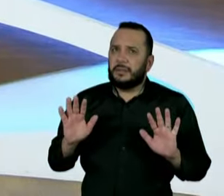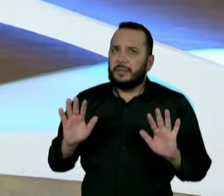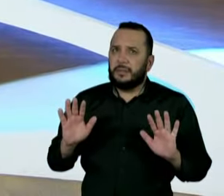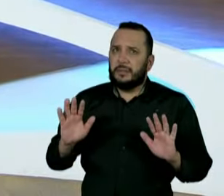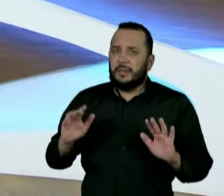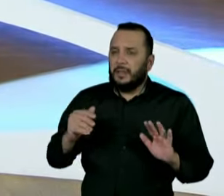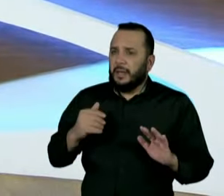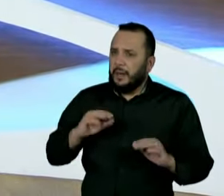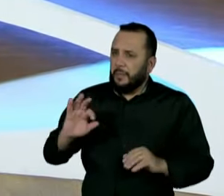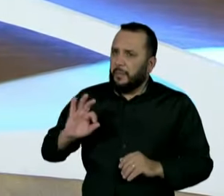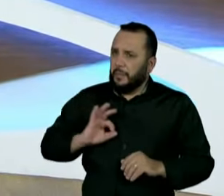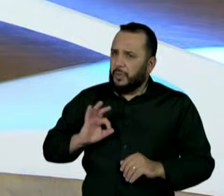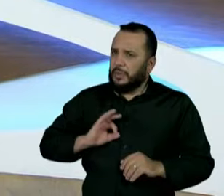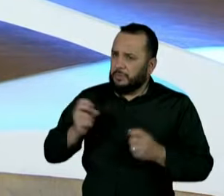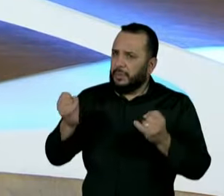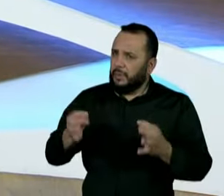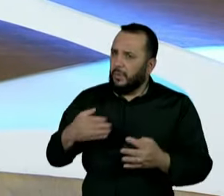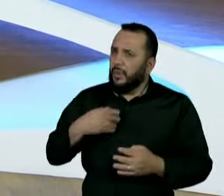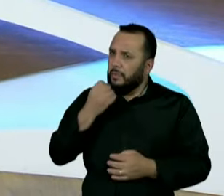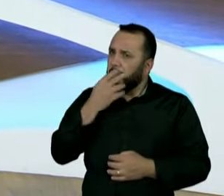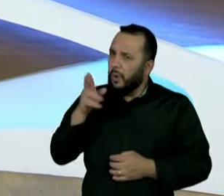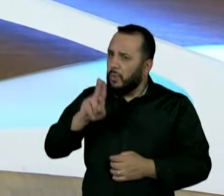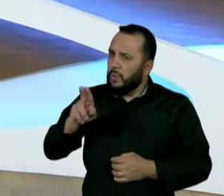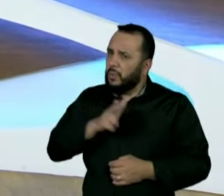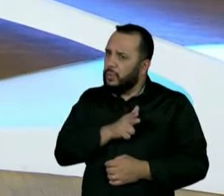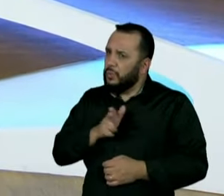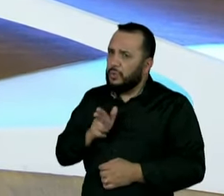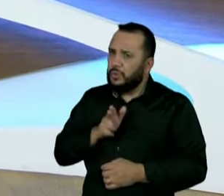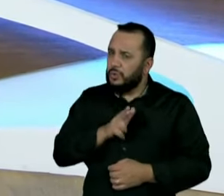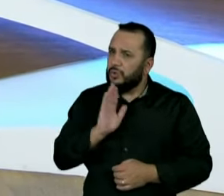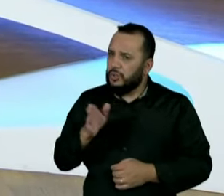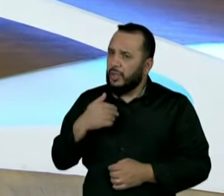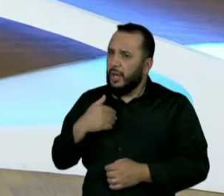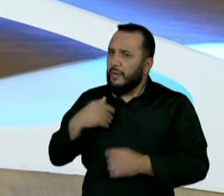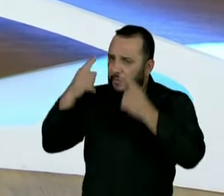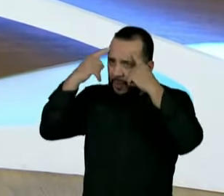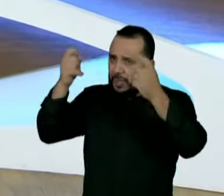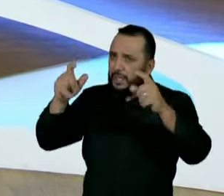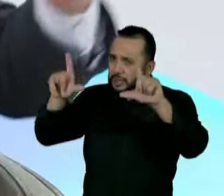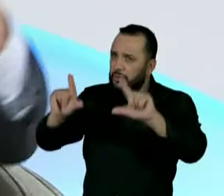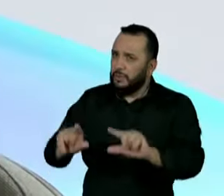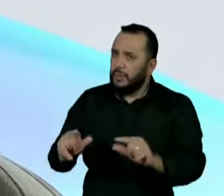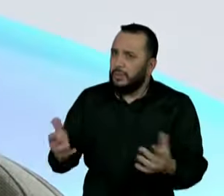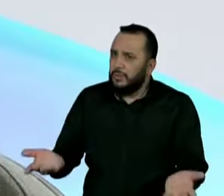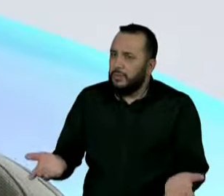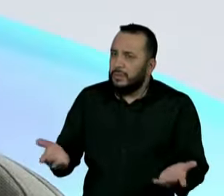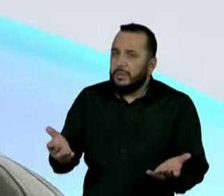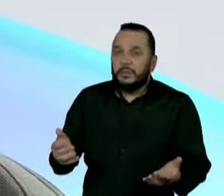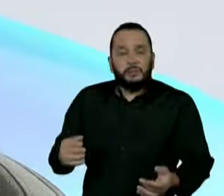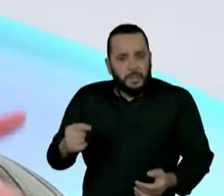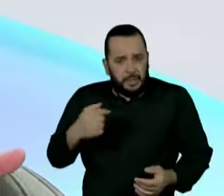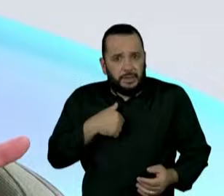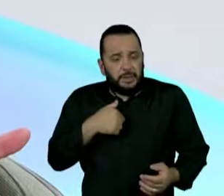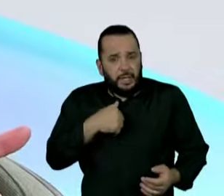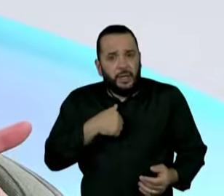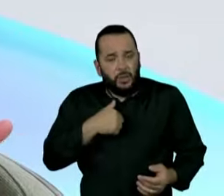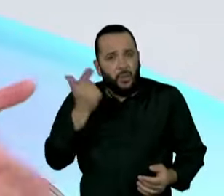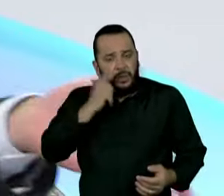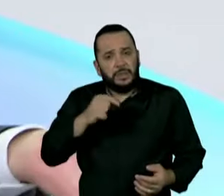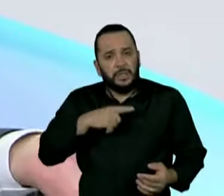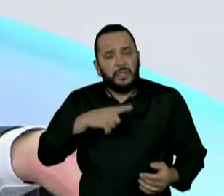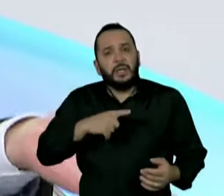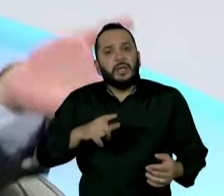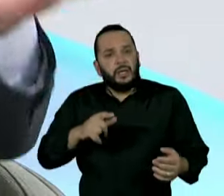polícia militar indicam que nos batalhões que está sendo usada a câmera, ela está reduzindo a letalidade. Não, mas eu volto a falar. Eu reduzi a letalidade sem a câmera.